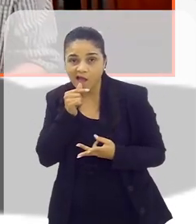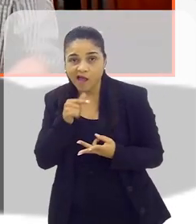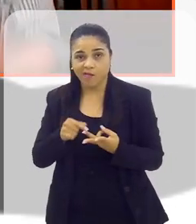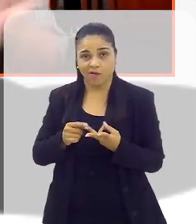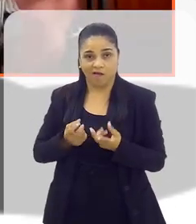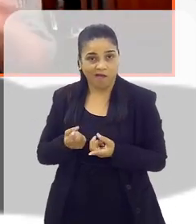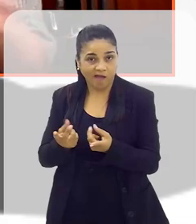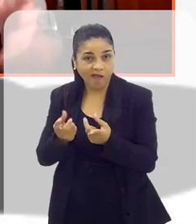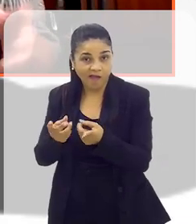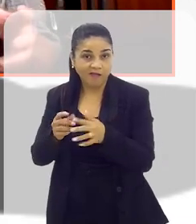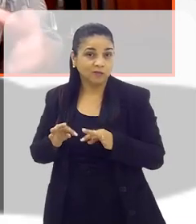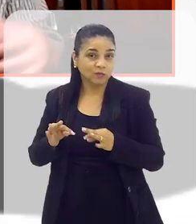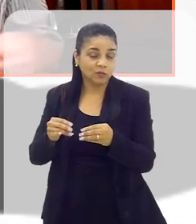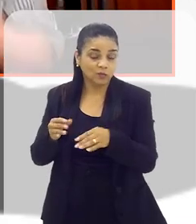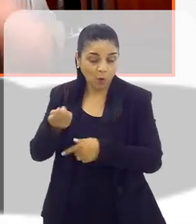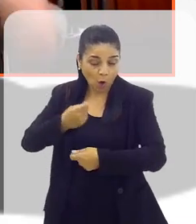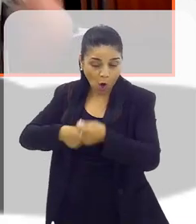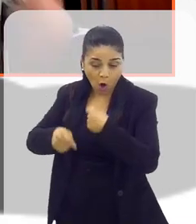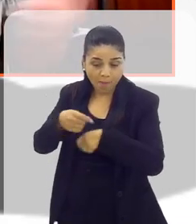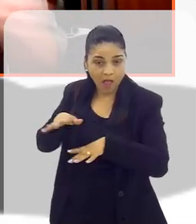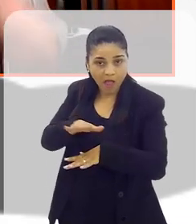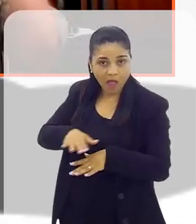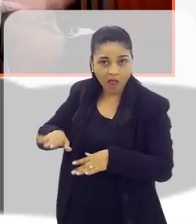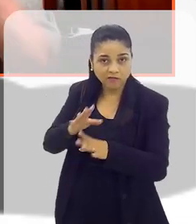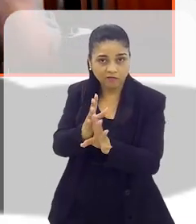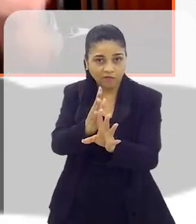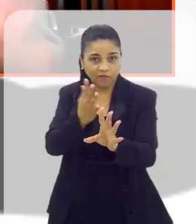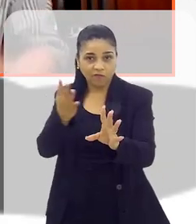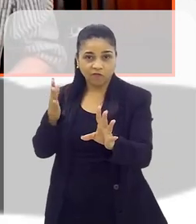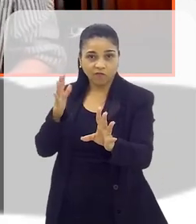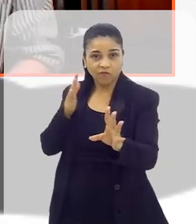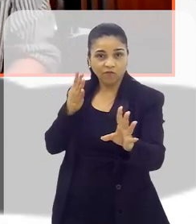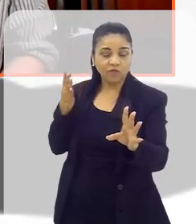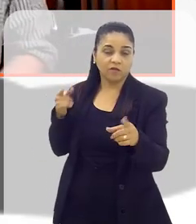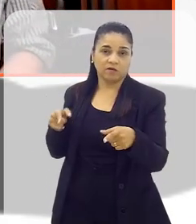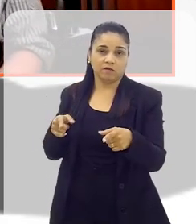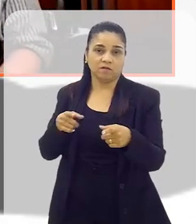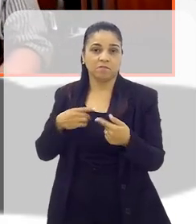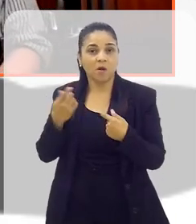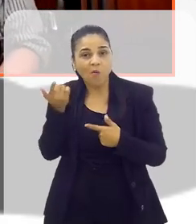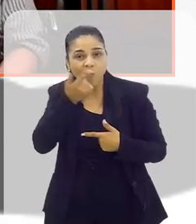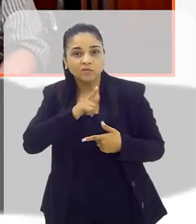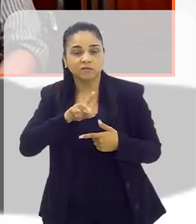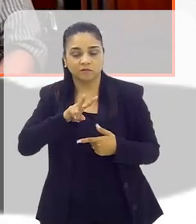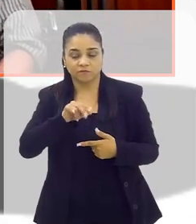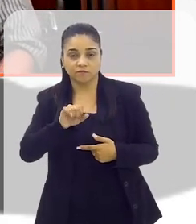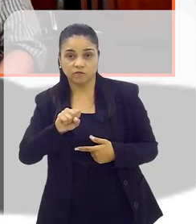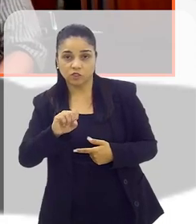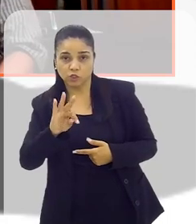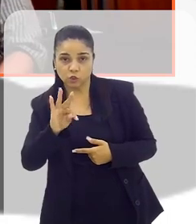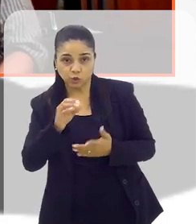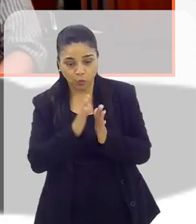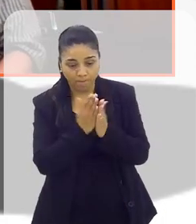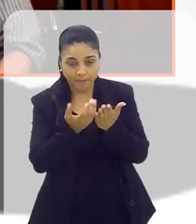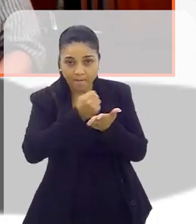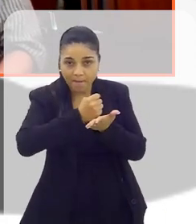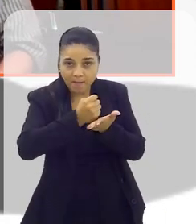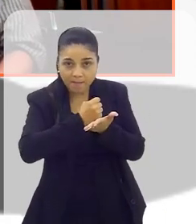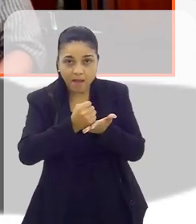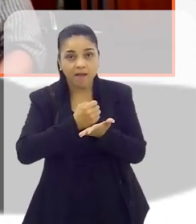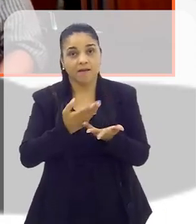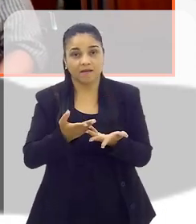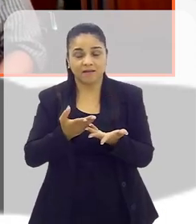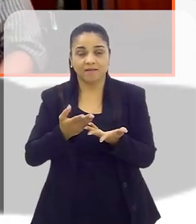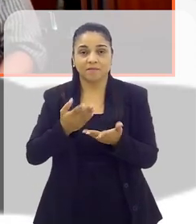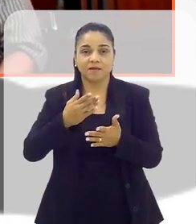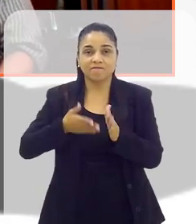verdade. Ali virou, na realidade, uma espécie de comércio paralelo à concessão do visto. É isso mesmo. O Baiá, e